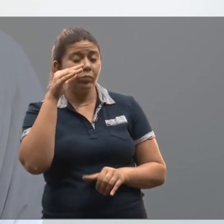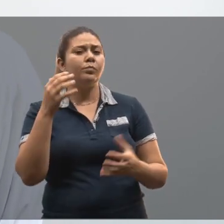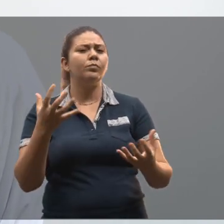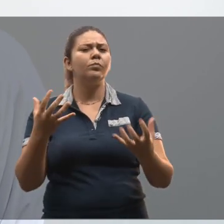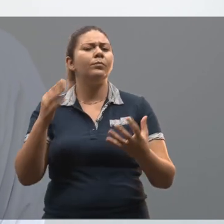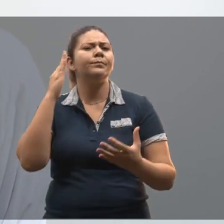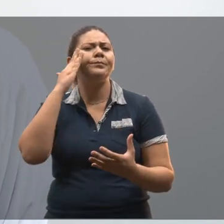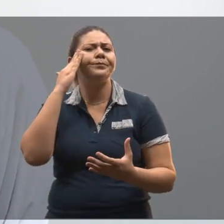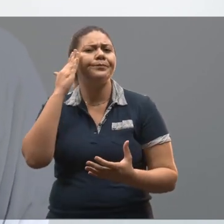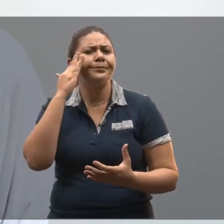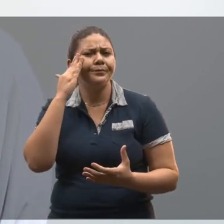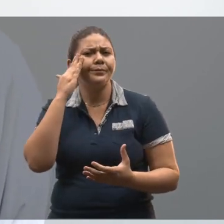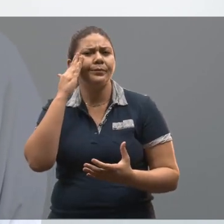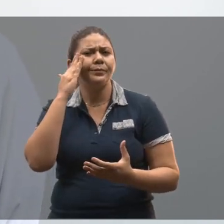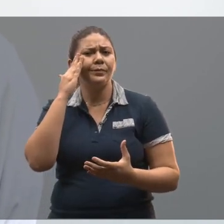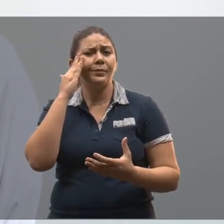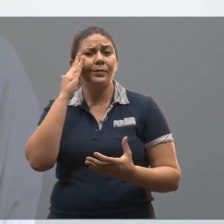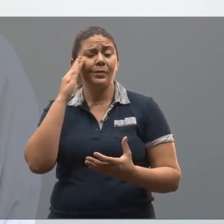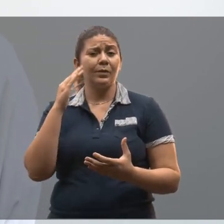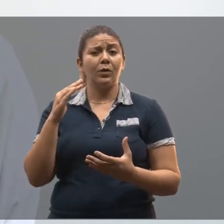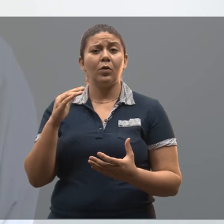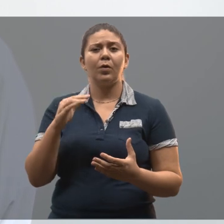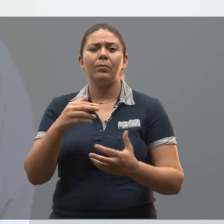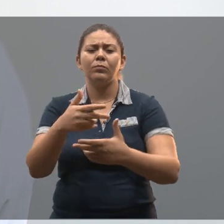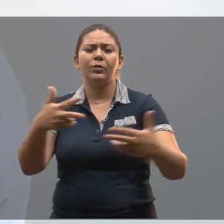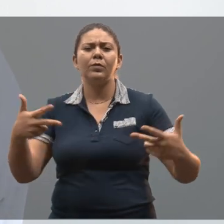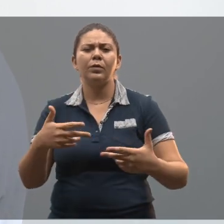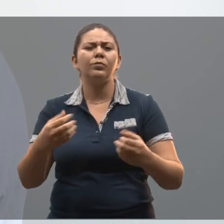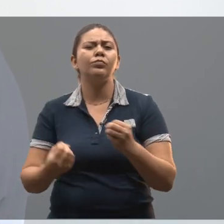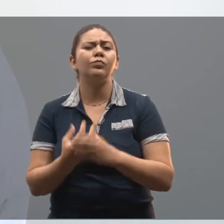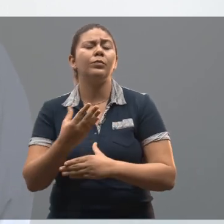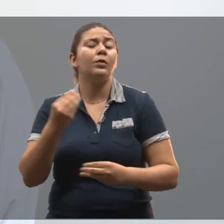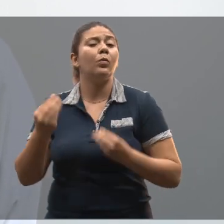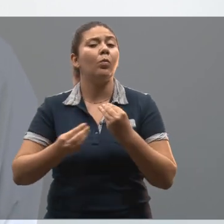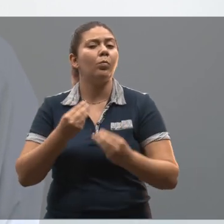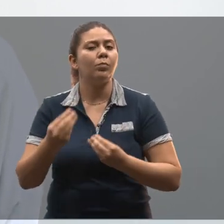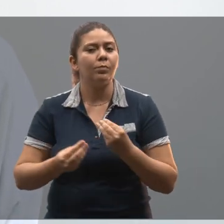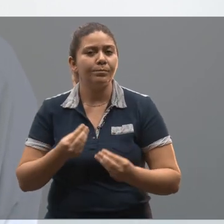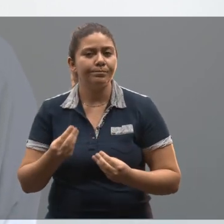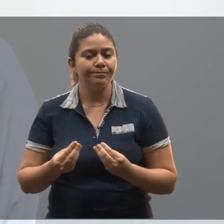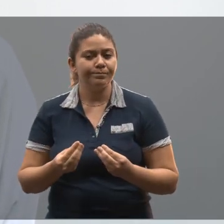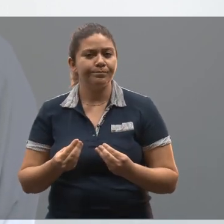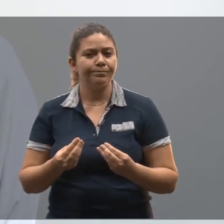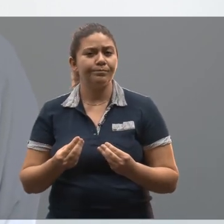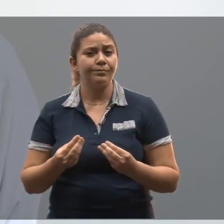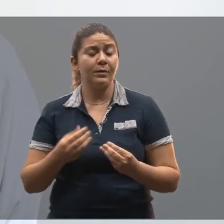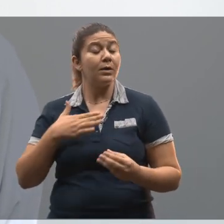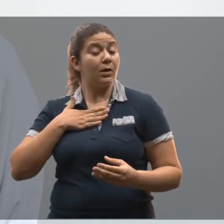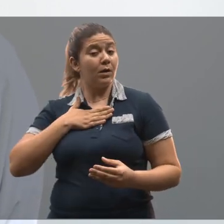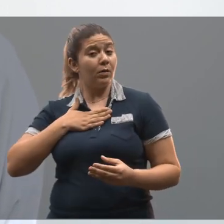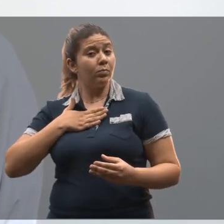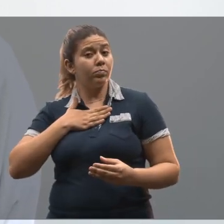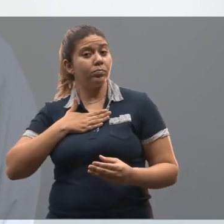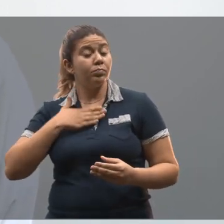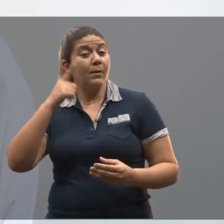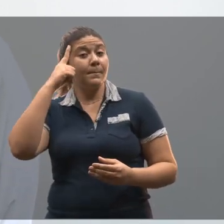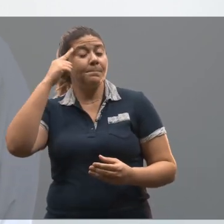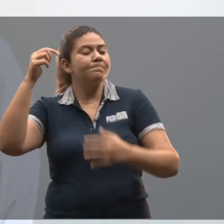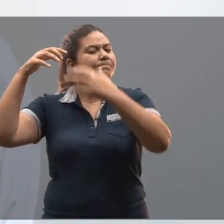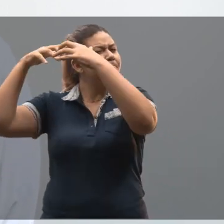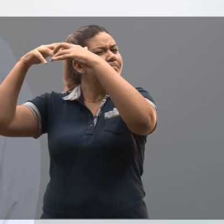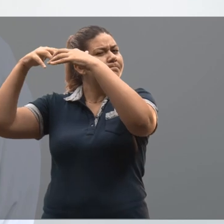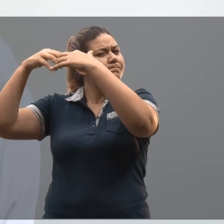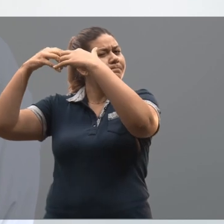curioso, que quer entender por que as coisas se comportam como a gente observa e gosta